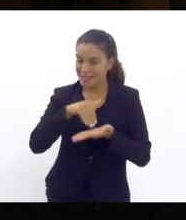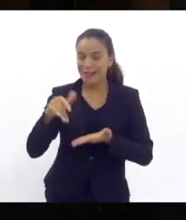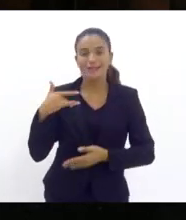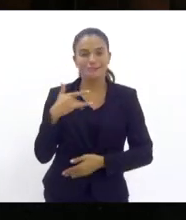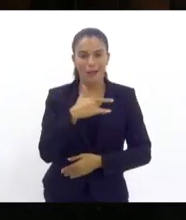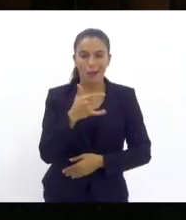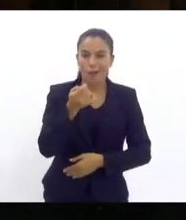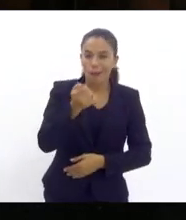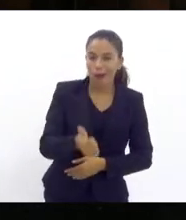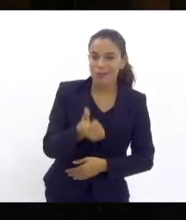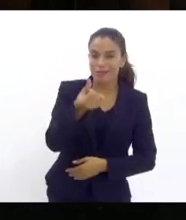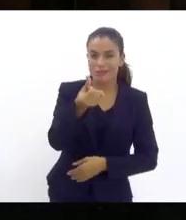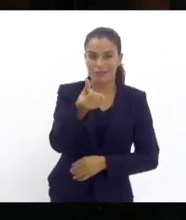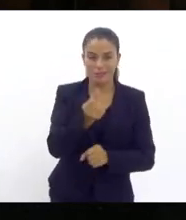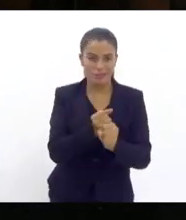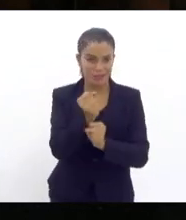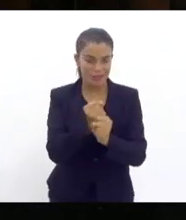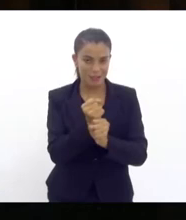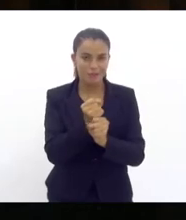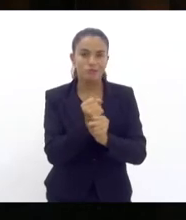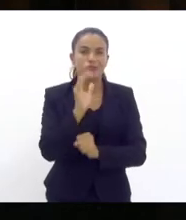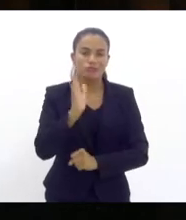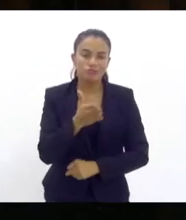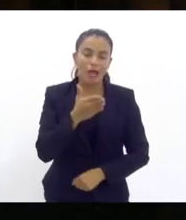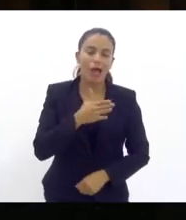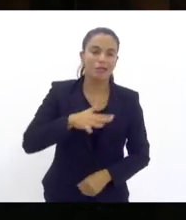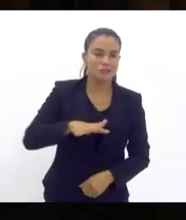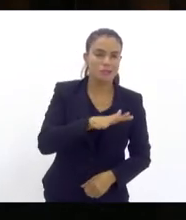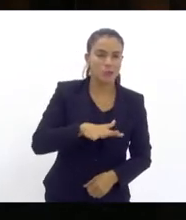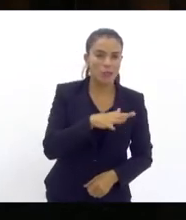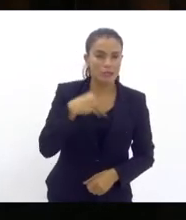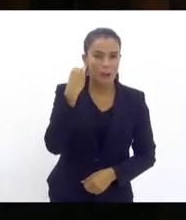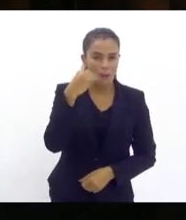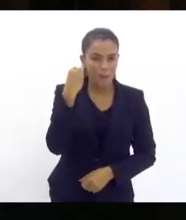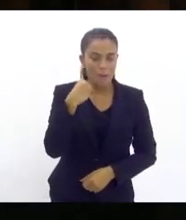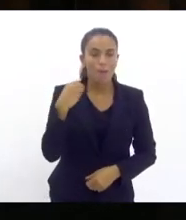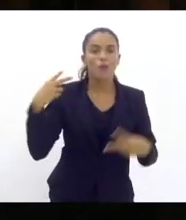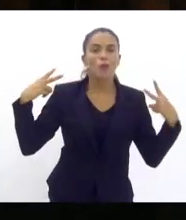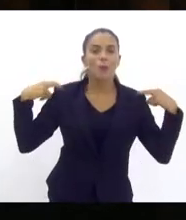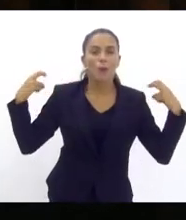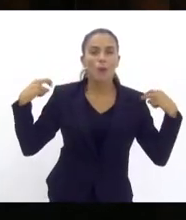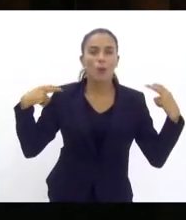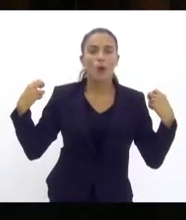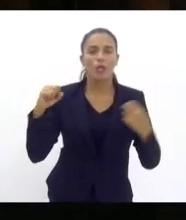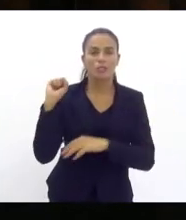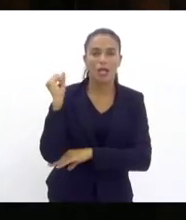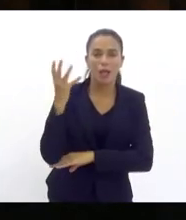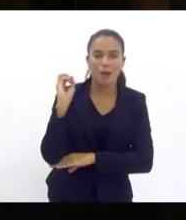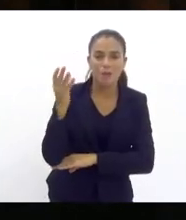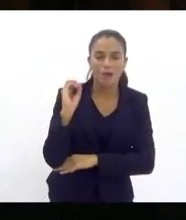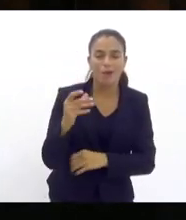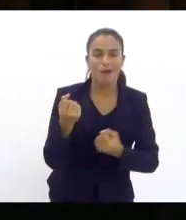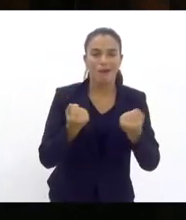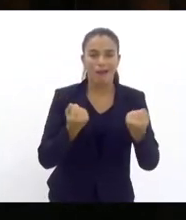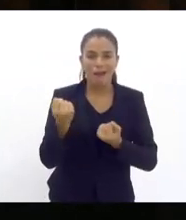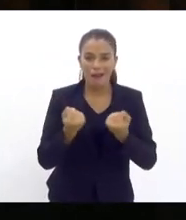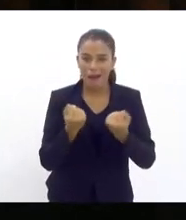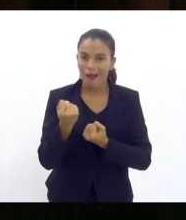quase seis anos no meu município passei por várias situações de motoristas de ambulância e motoristas de carros do